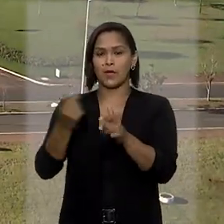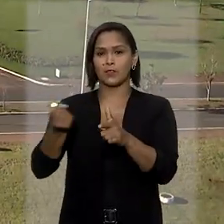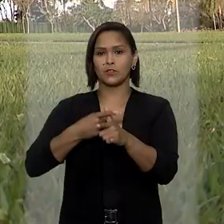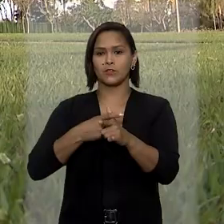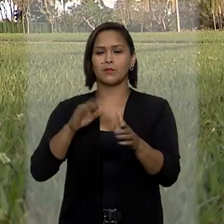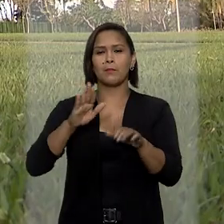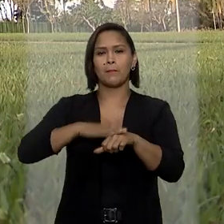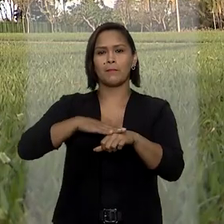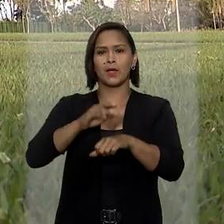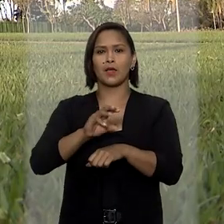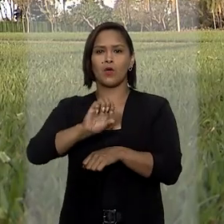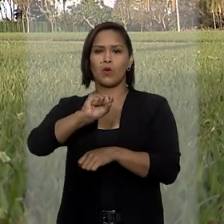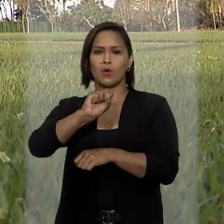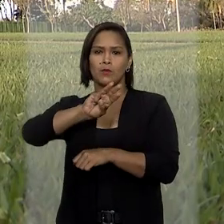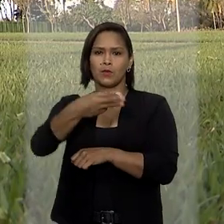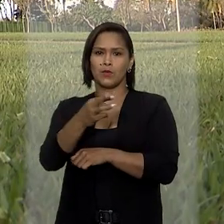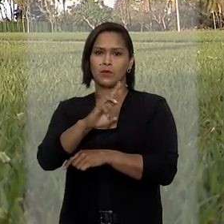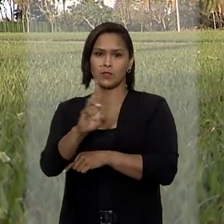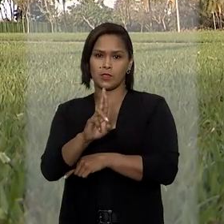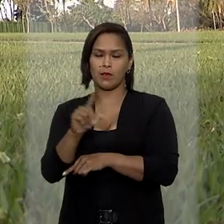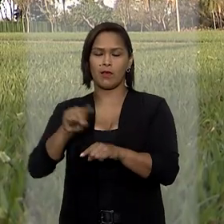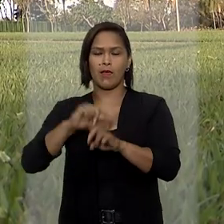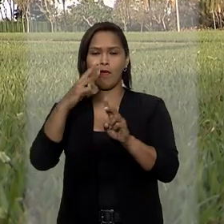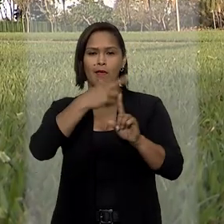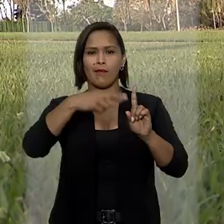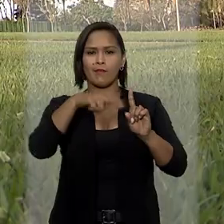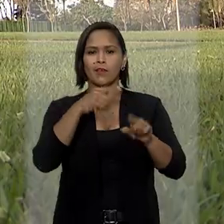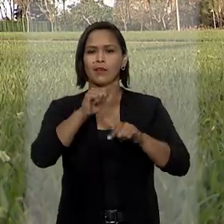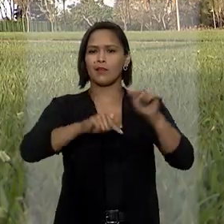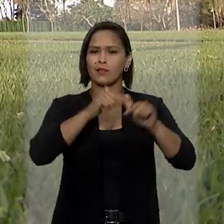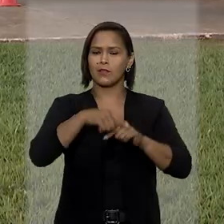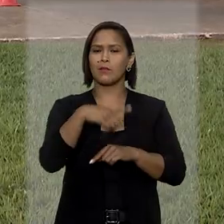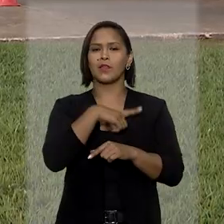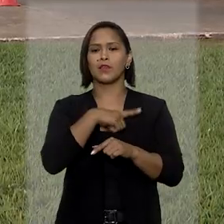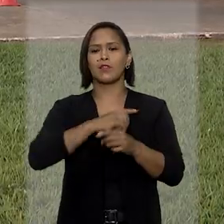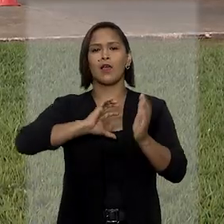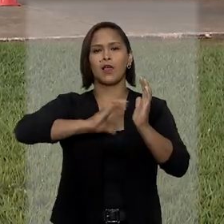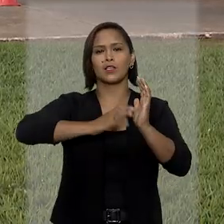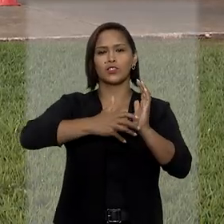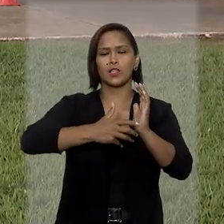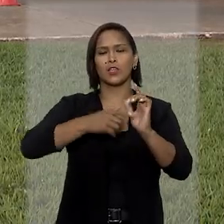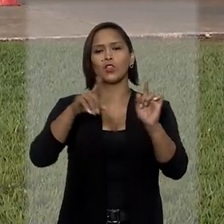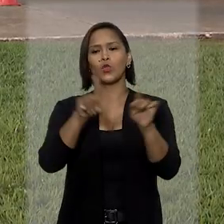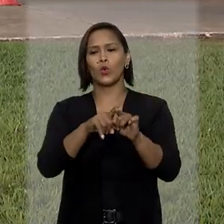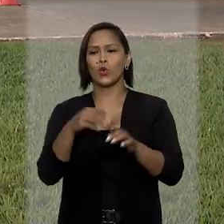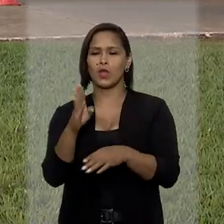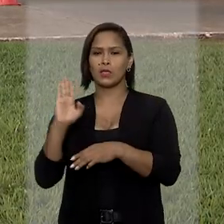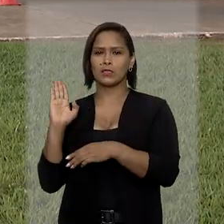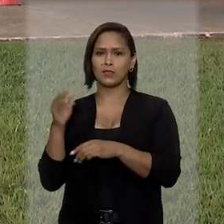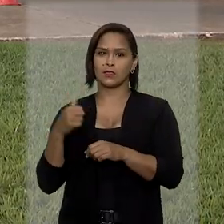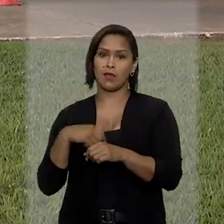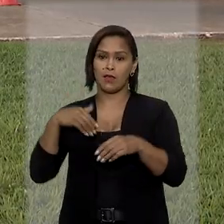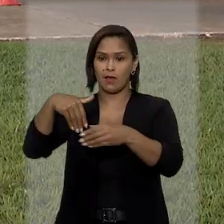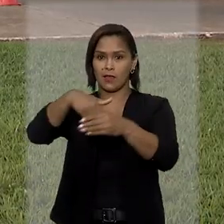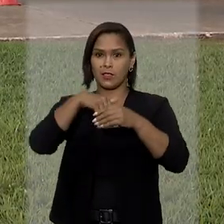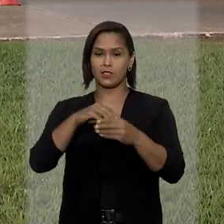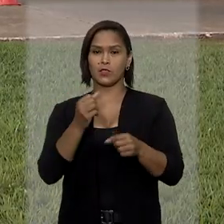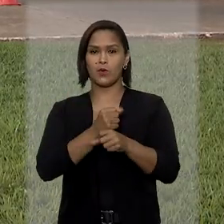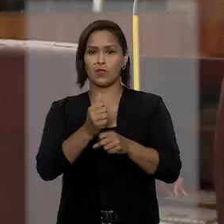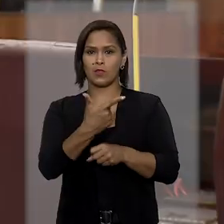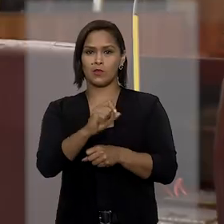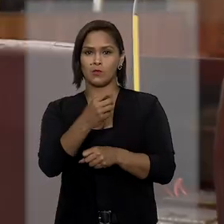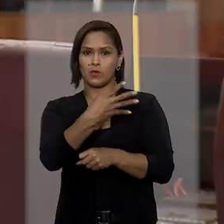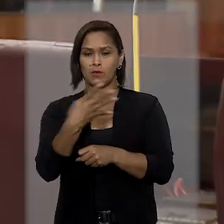dívida de mais de R$ 8 milhões referente a serviços prestados para candidaturas do partido nas eleições de 2004.